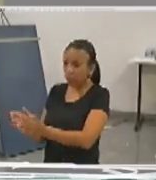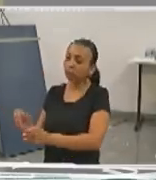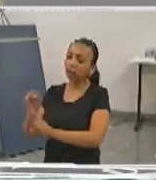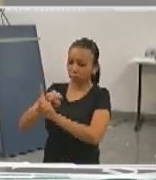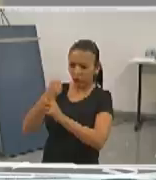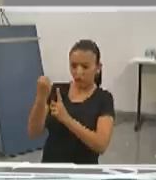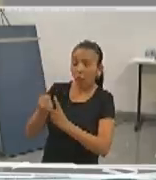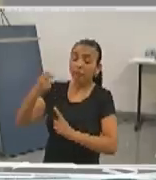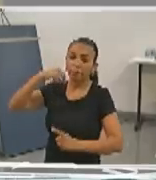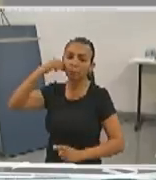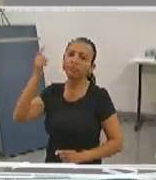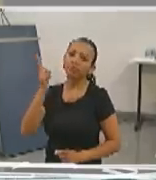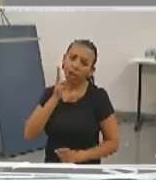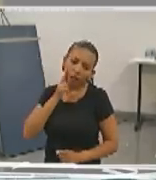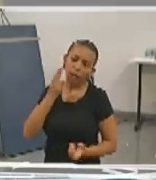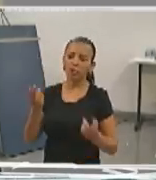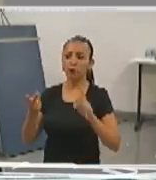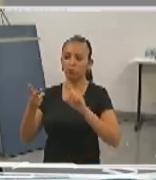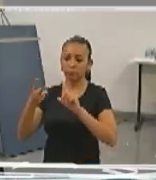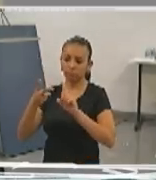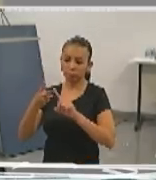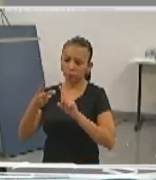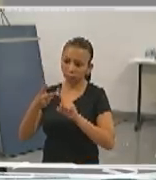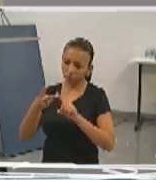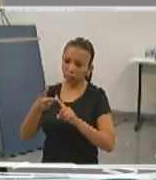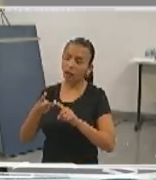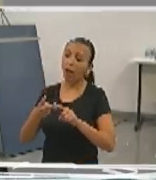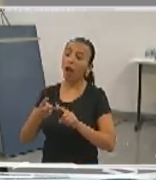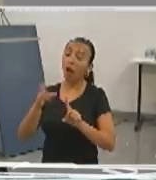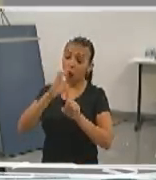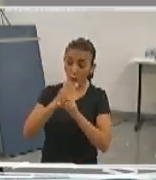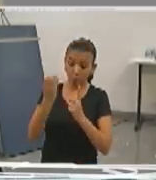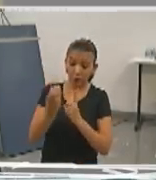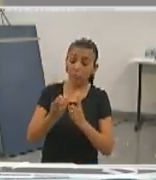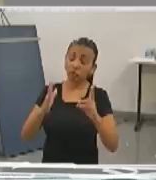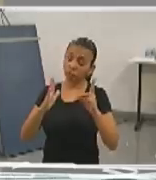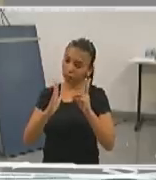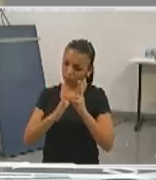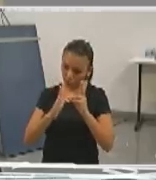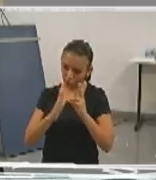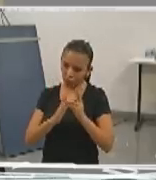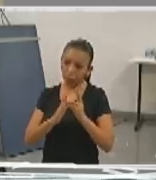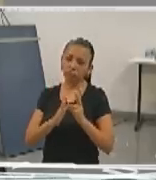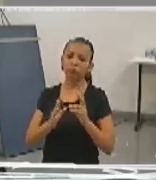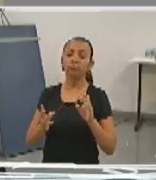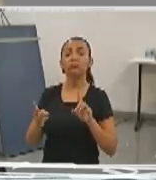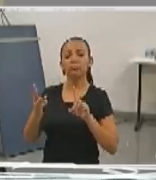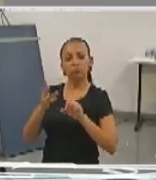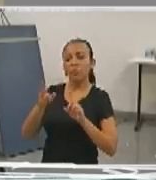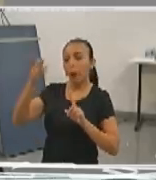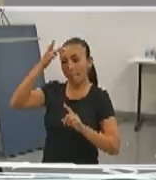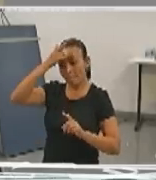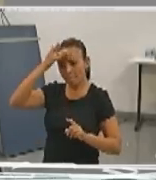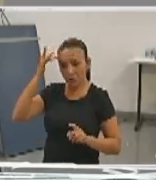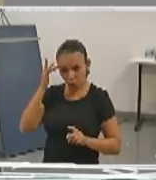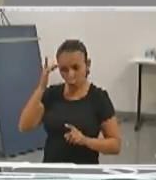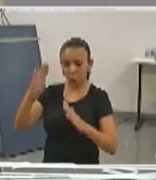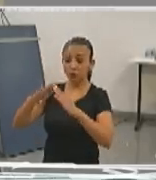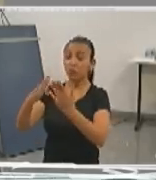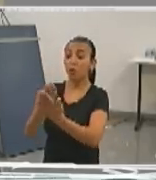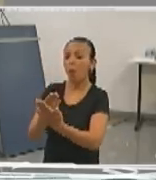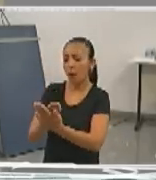negros, à comunidade indígena, às pessoas oriundas das escolas